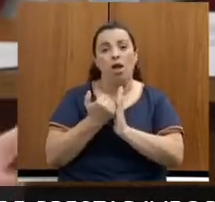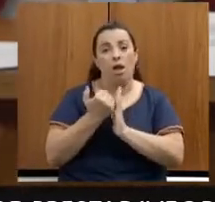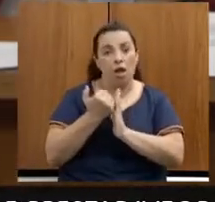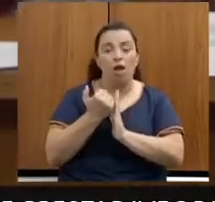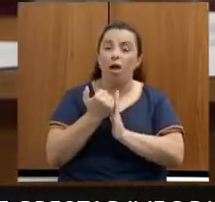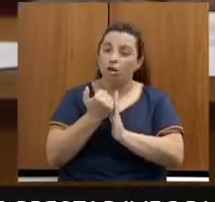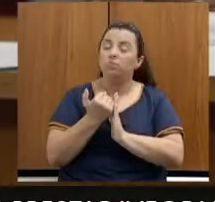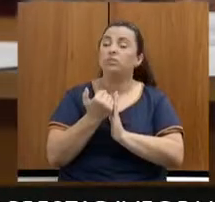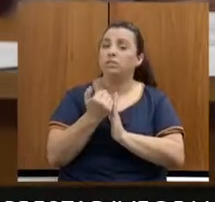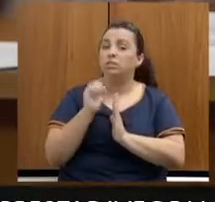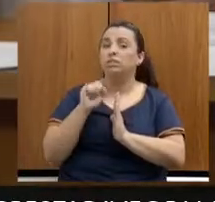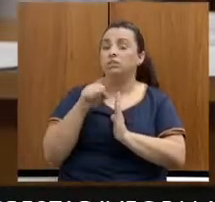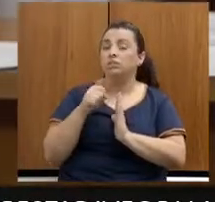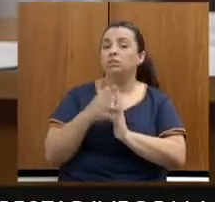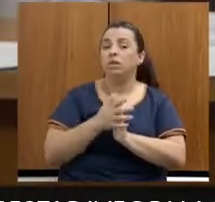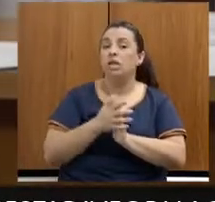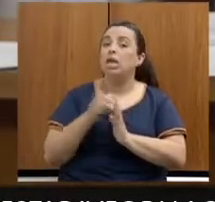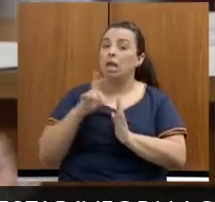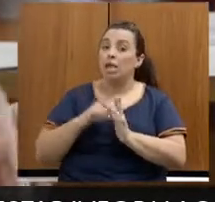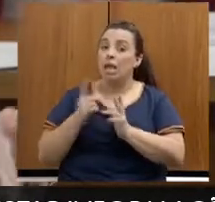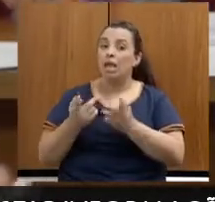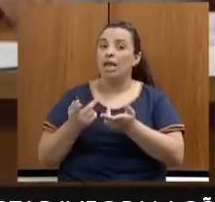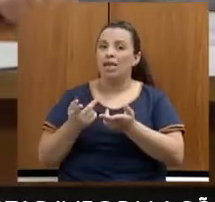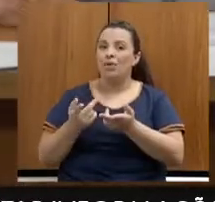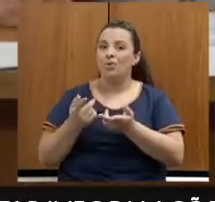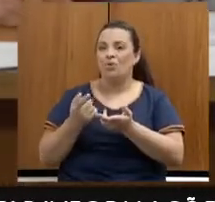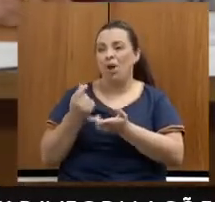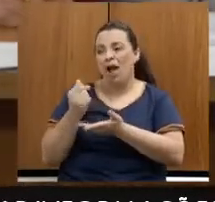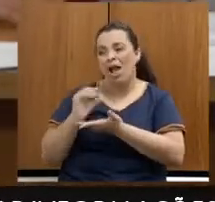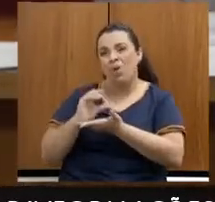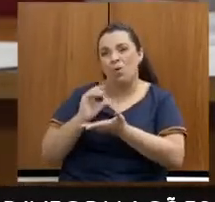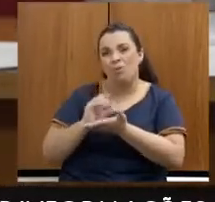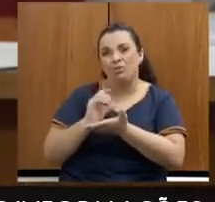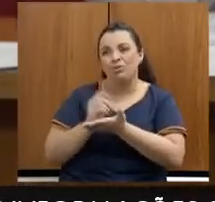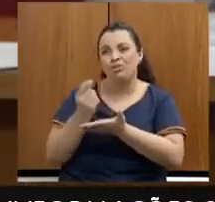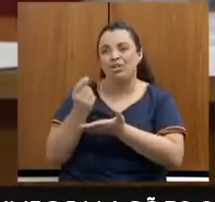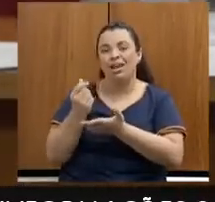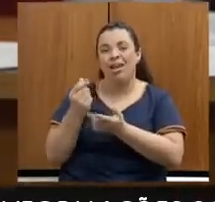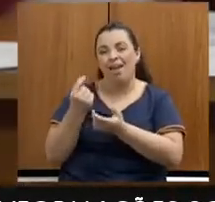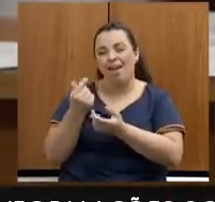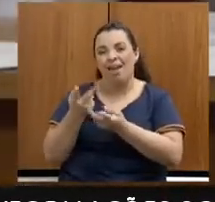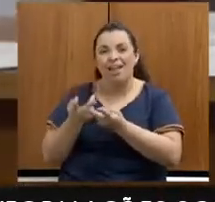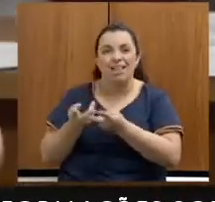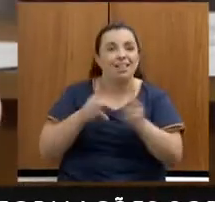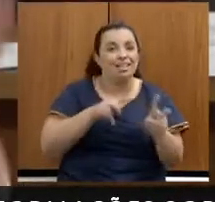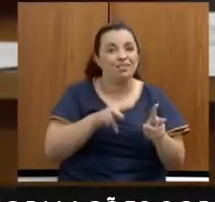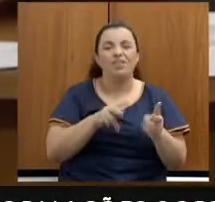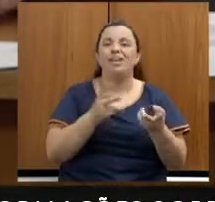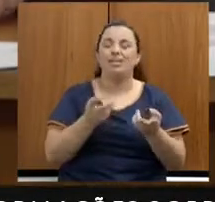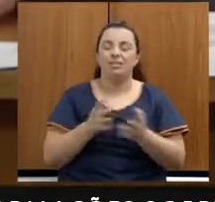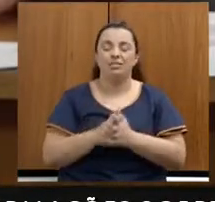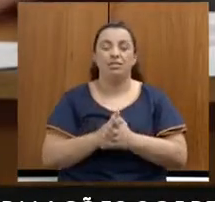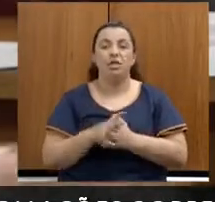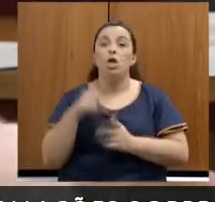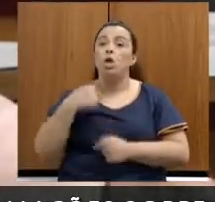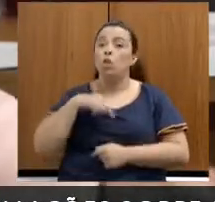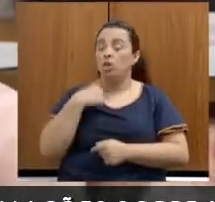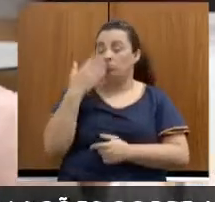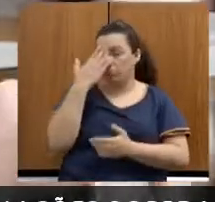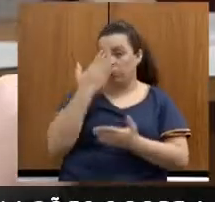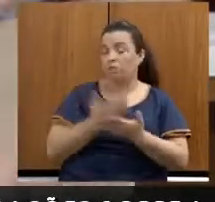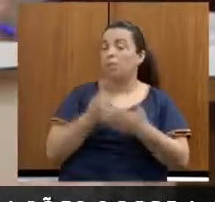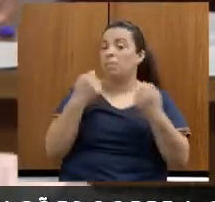com algum recurso de transferência de renda. Nós acreditamos mesmo que nós precisamos fazer uma renda básica,